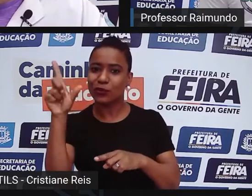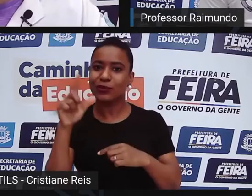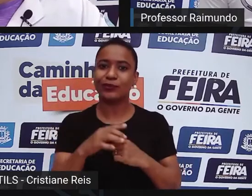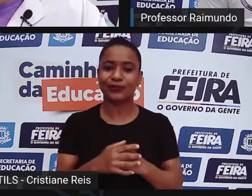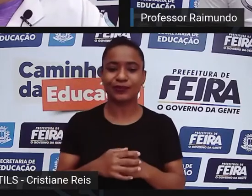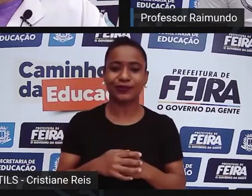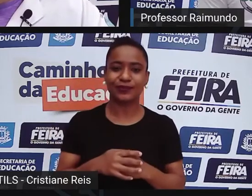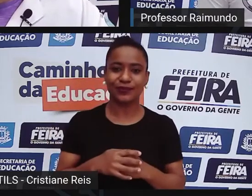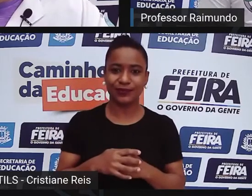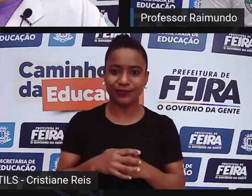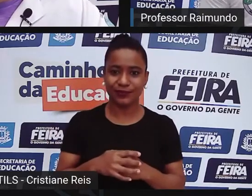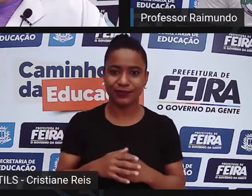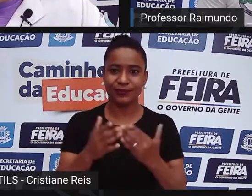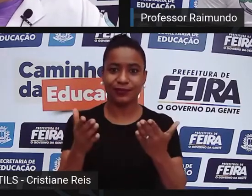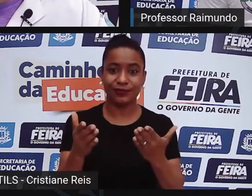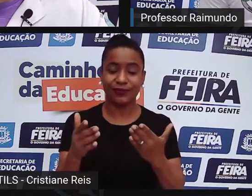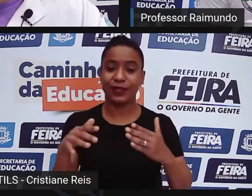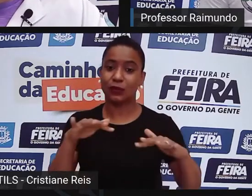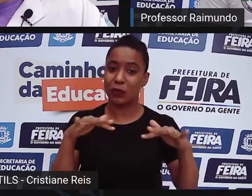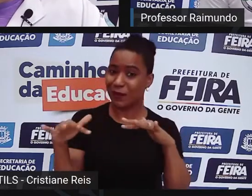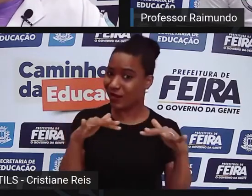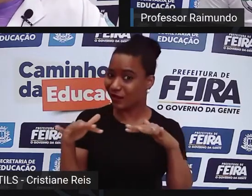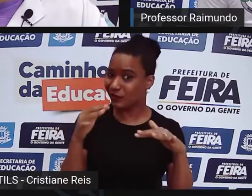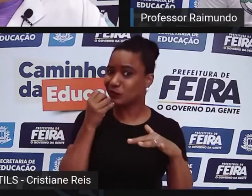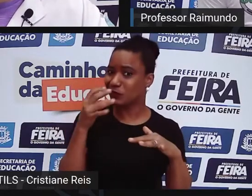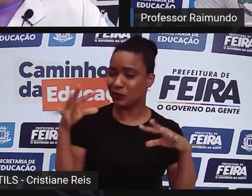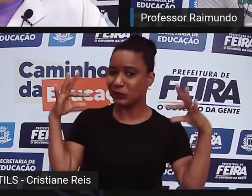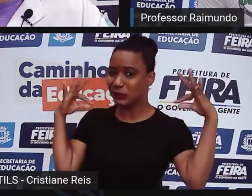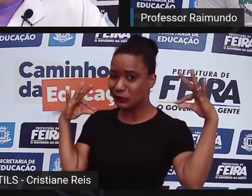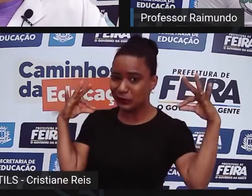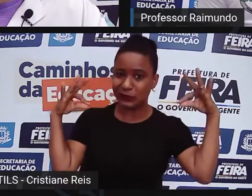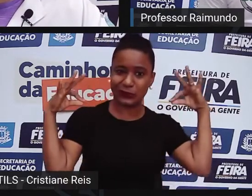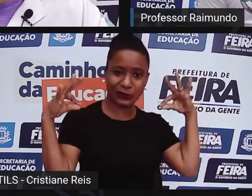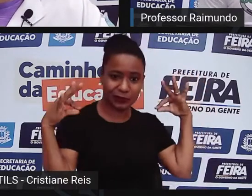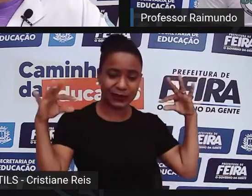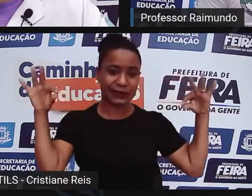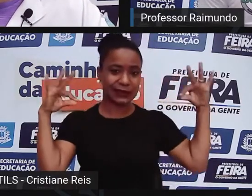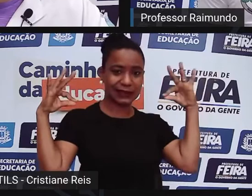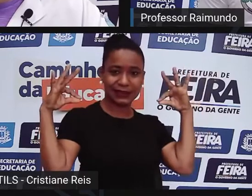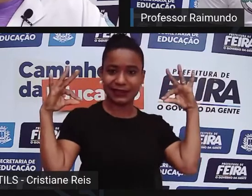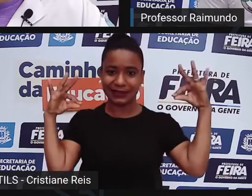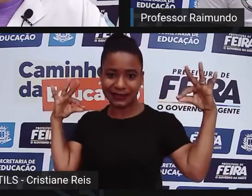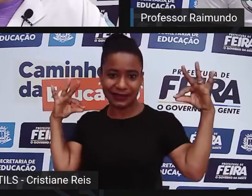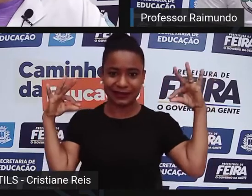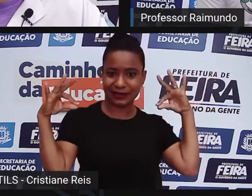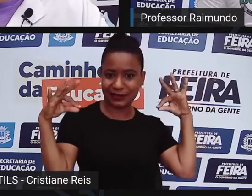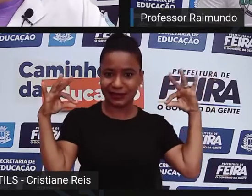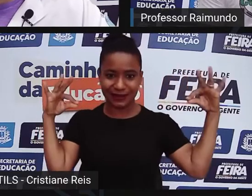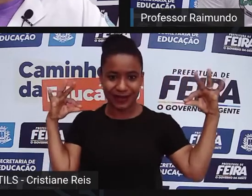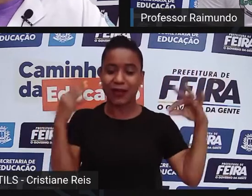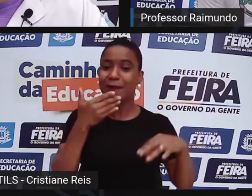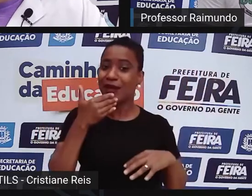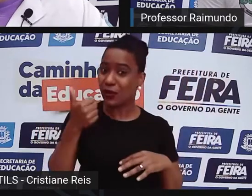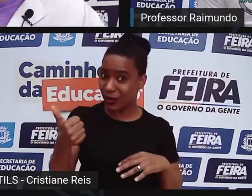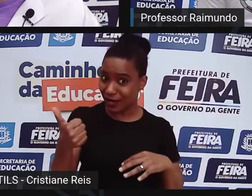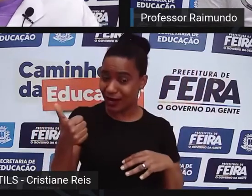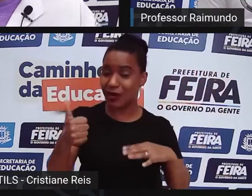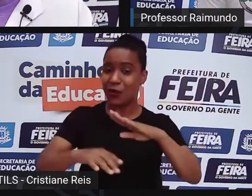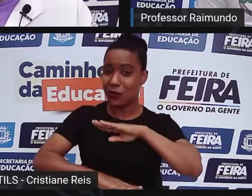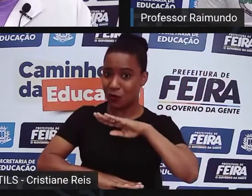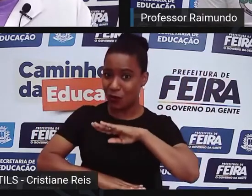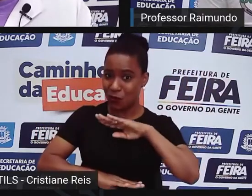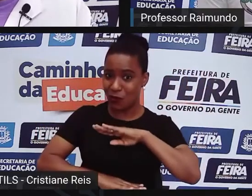que seu balanço não está bom, vamos melhorar o balanço, quer se dizer a ginga. Vamos negar se o corpo